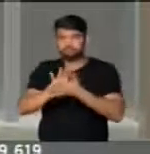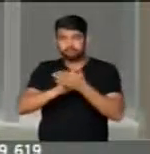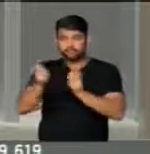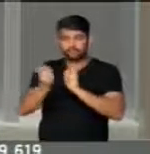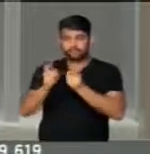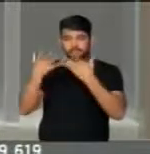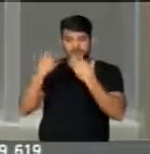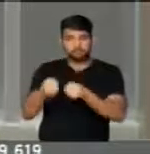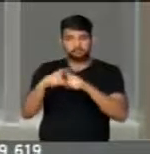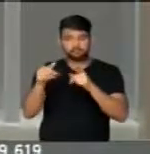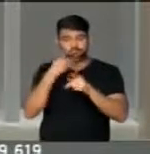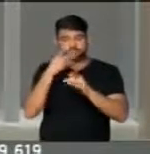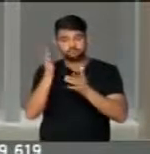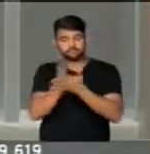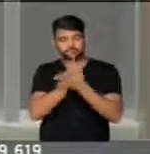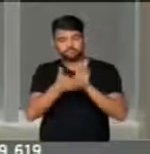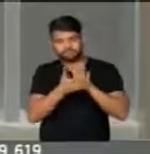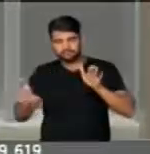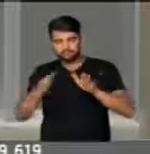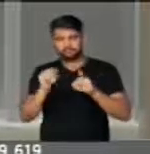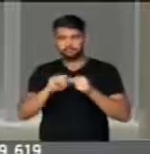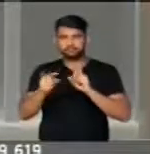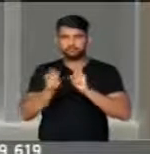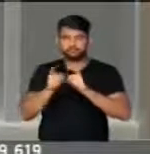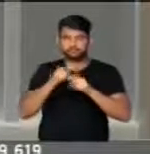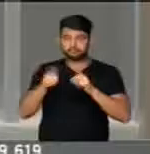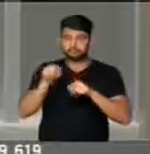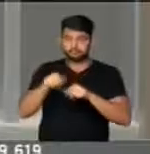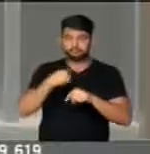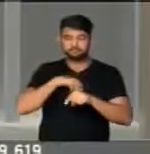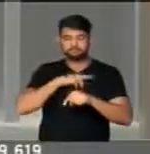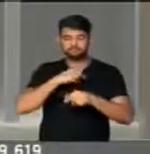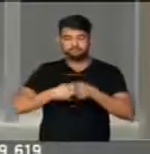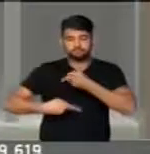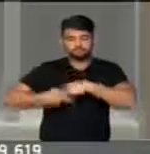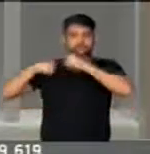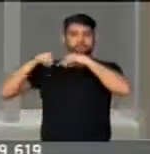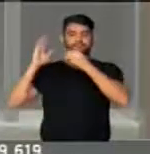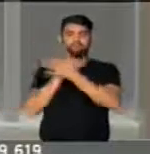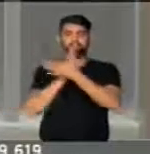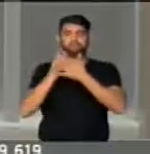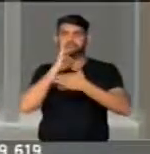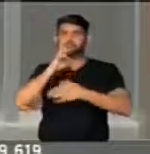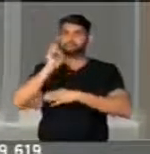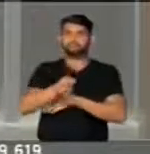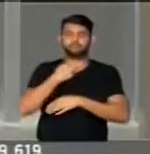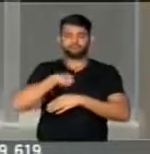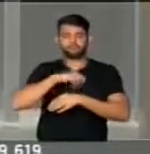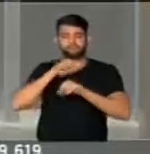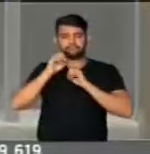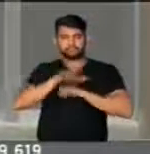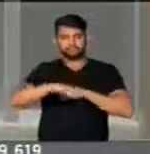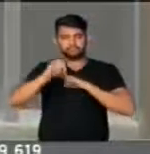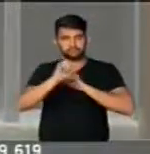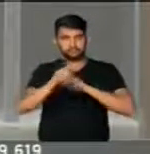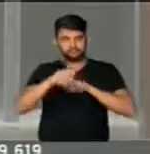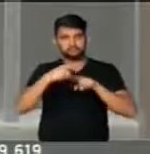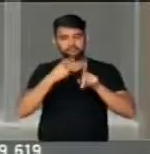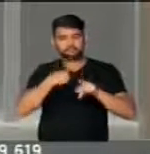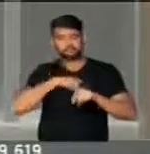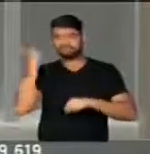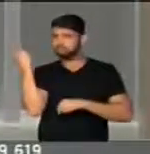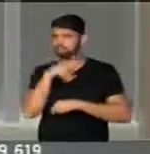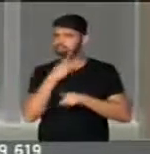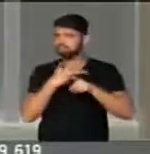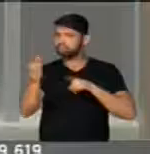admitirem no seu período de administração retrocessos nos resultados educacionais, nós